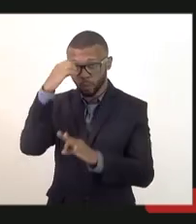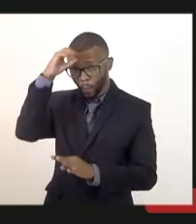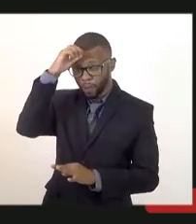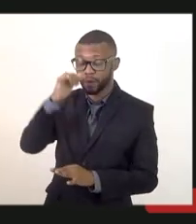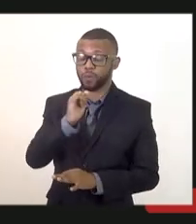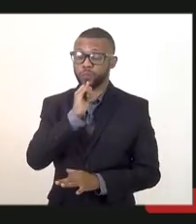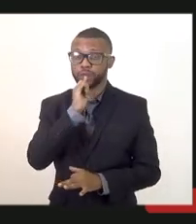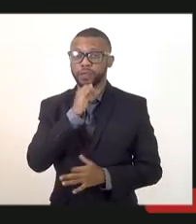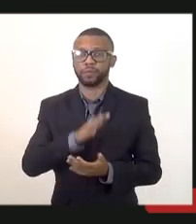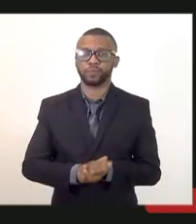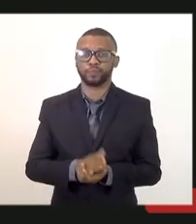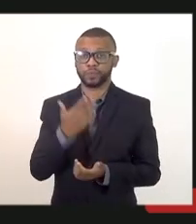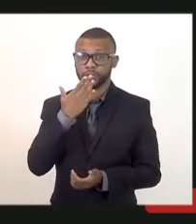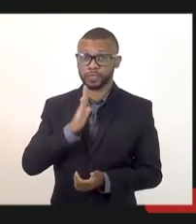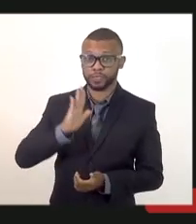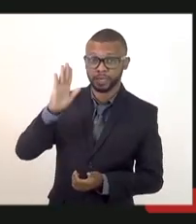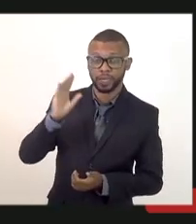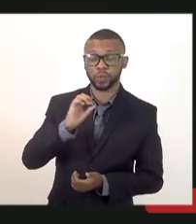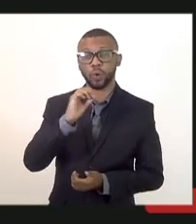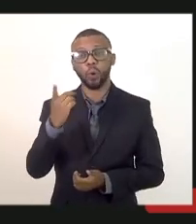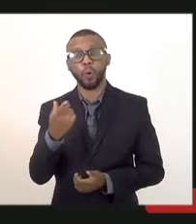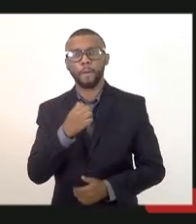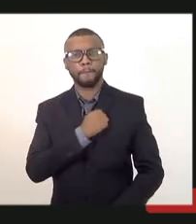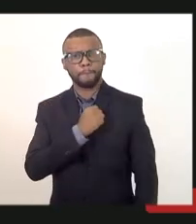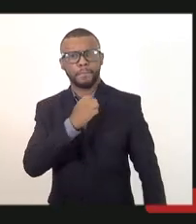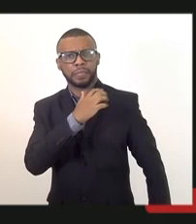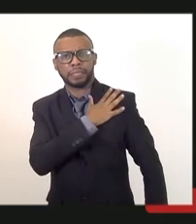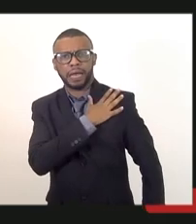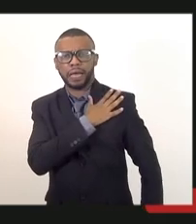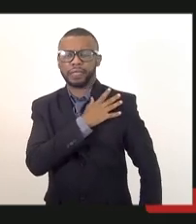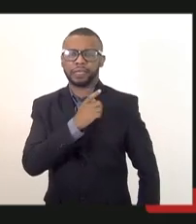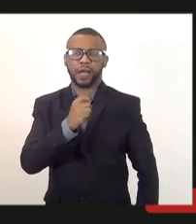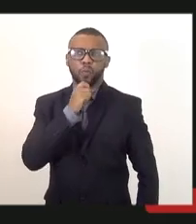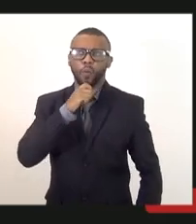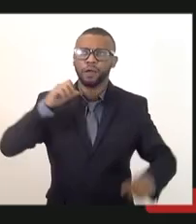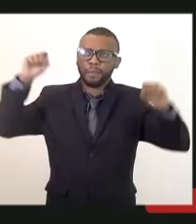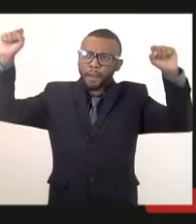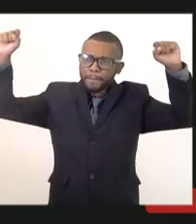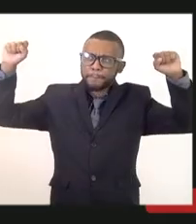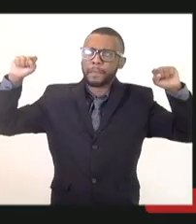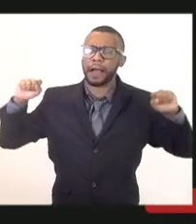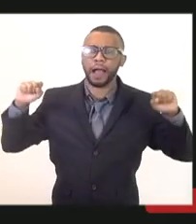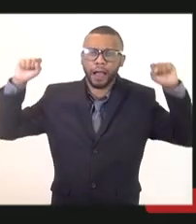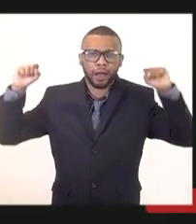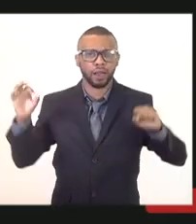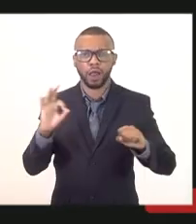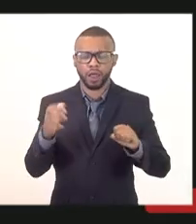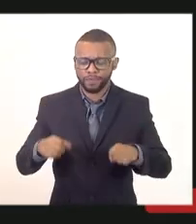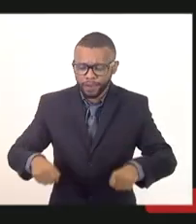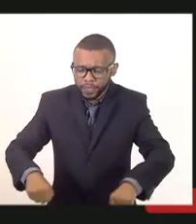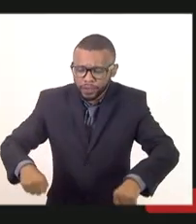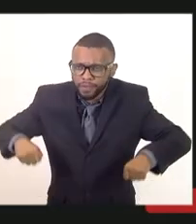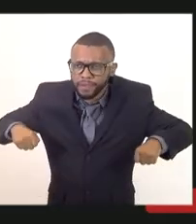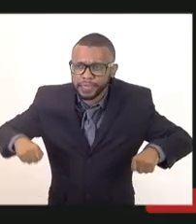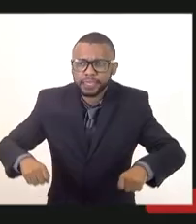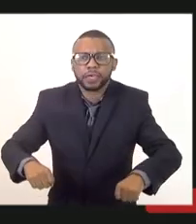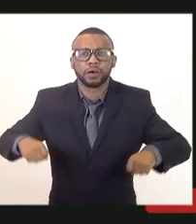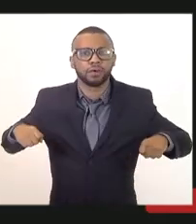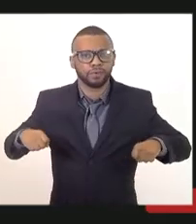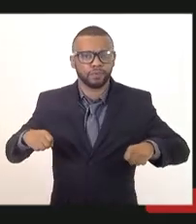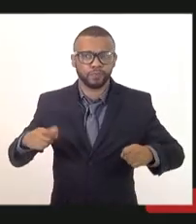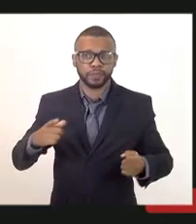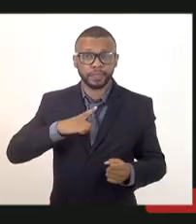candidatos ou militares da ativa acima de 40 anos já não fazem mais barra ele faz flexão existe essa particularidade